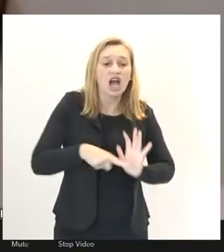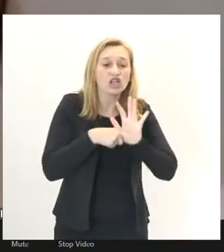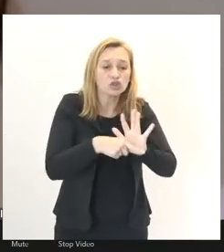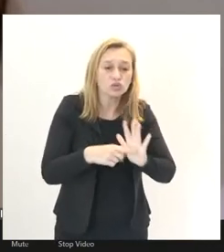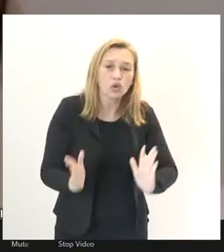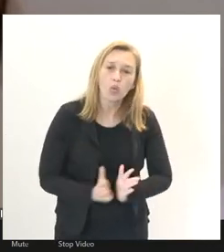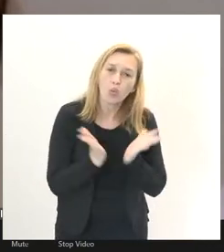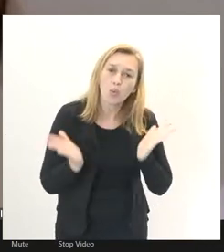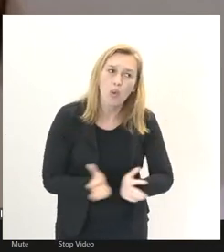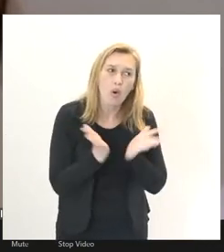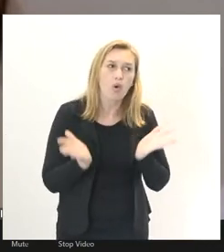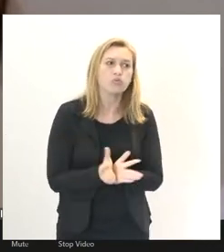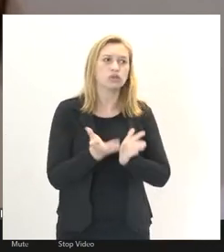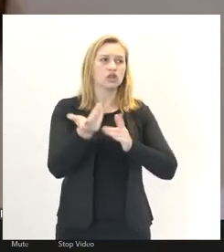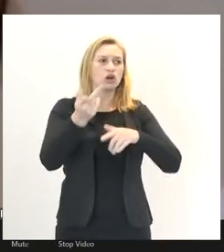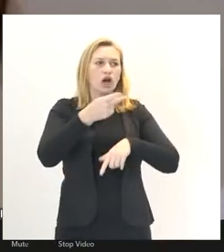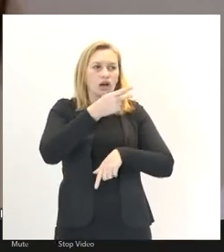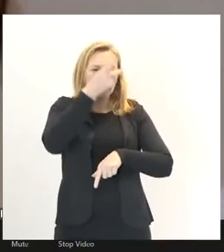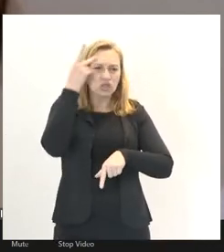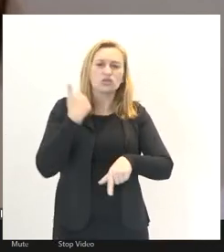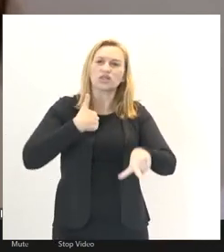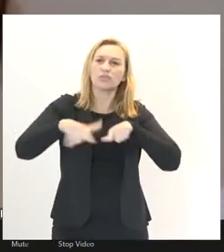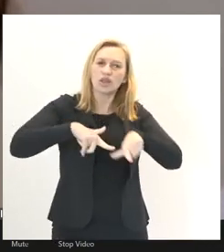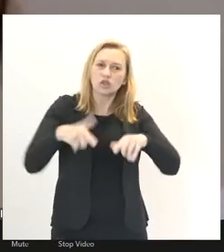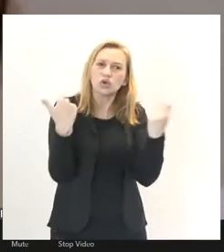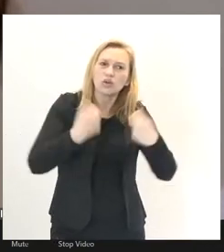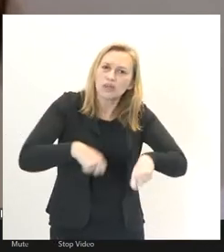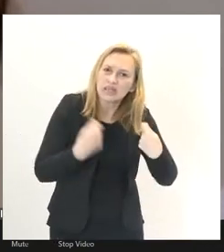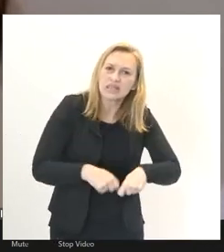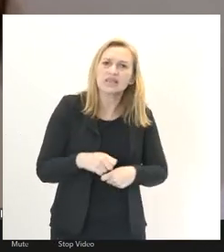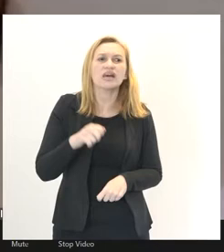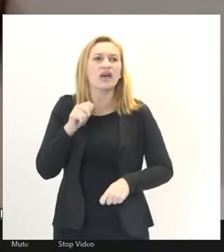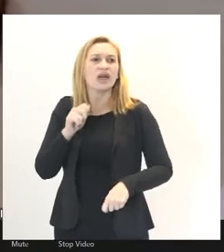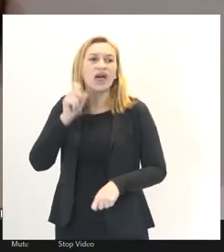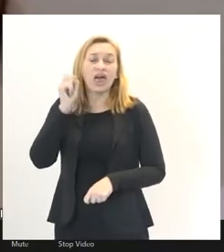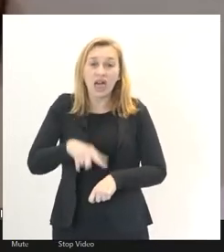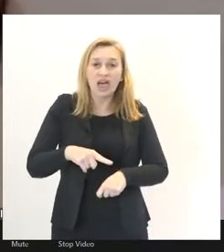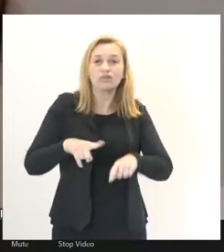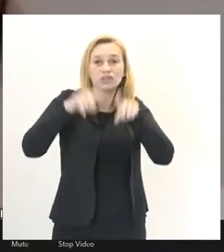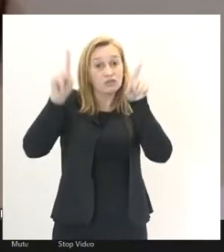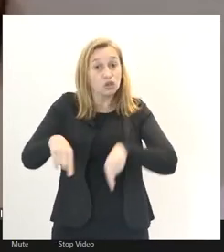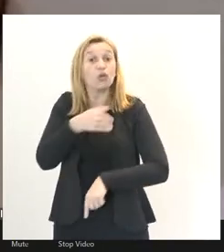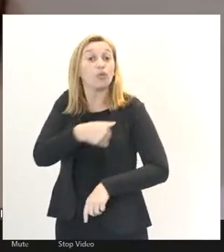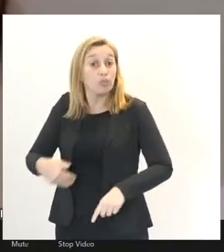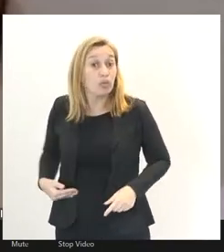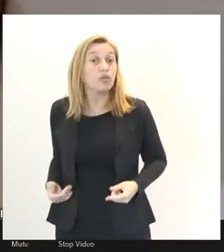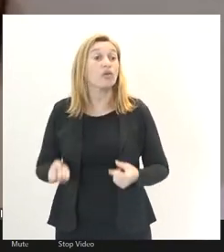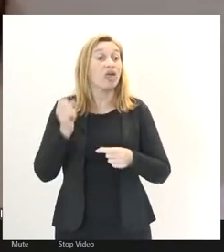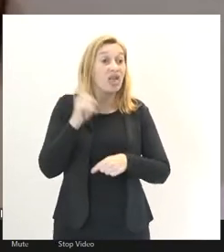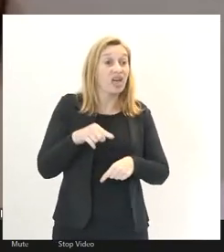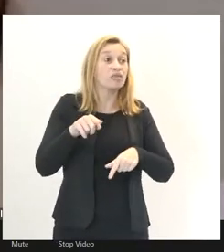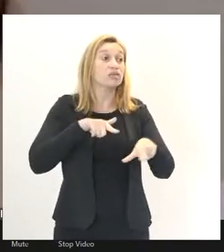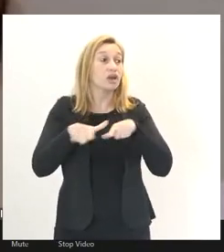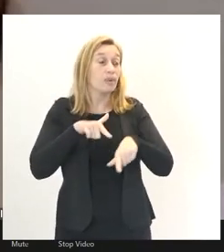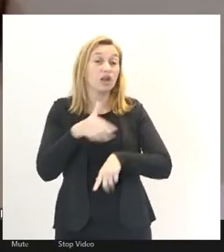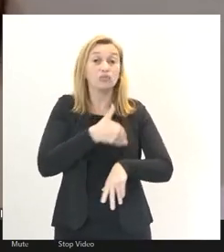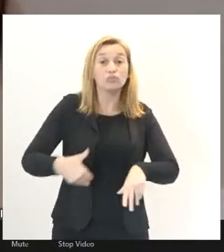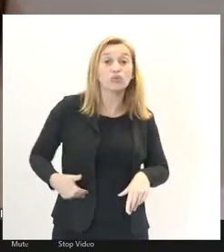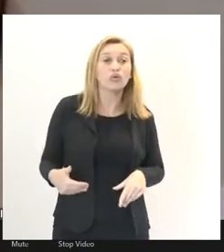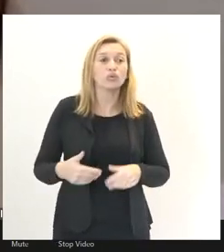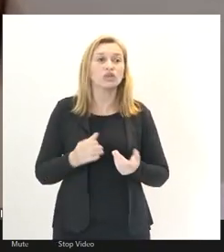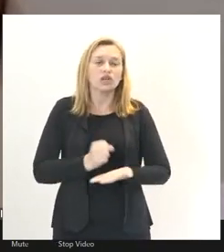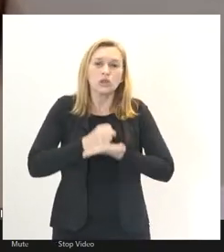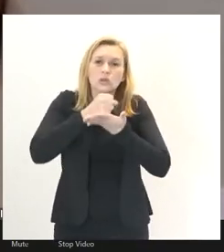atende o trabalhador que precisa, a trabalhadora que precisa, é o servidor público, é o serviço público, que com seus